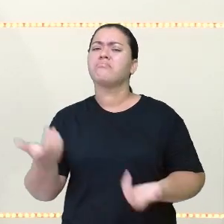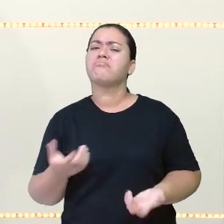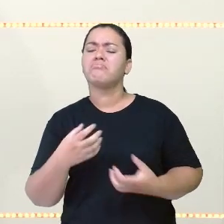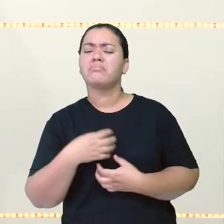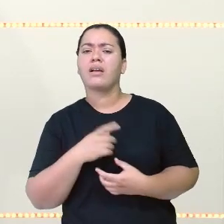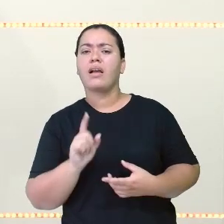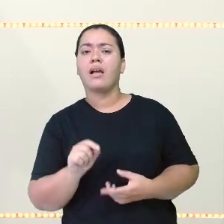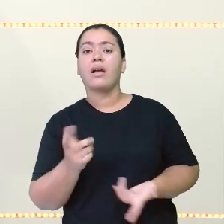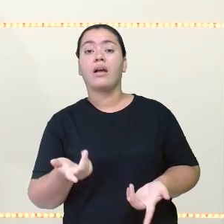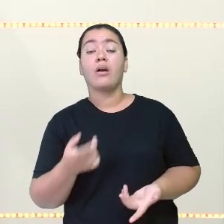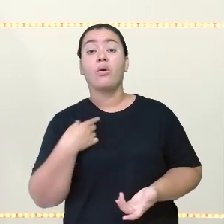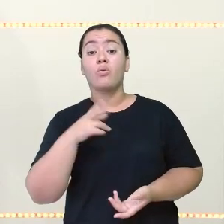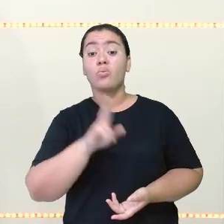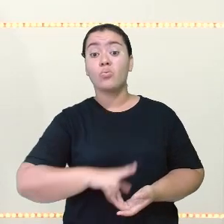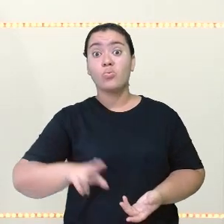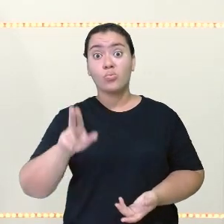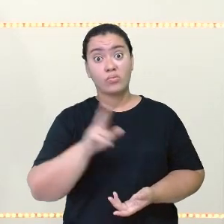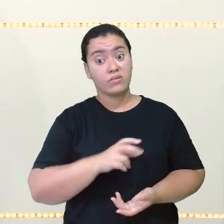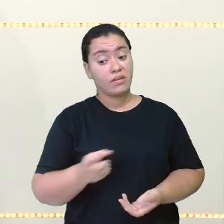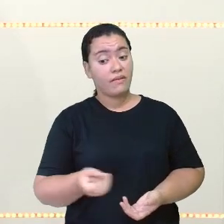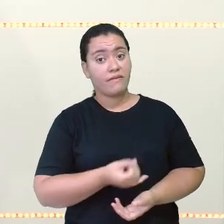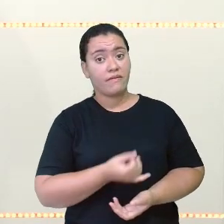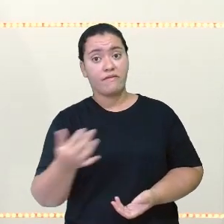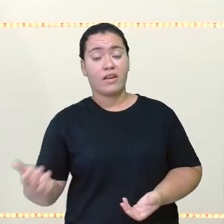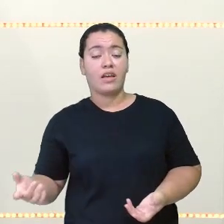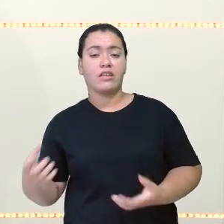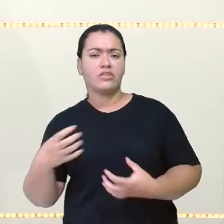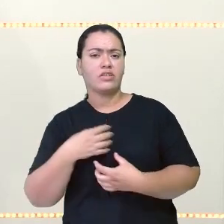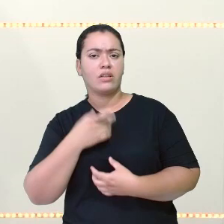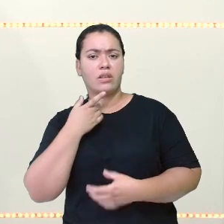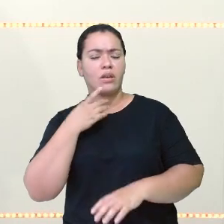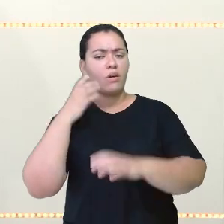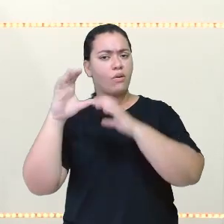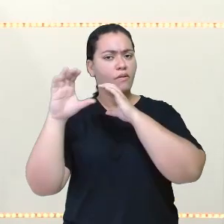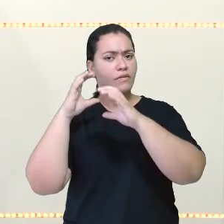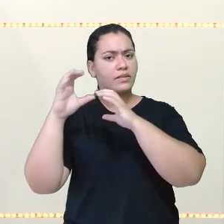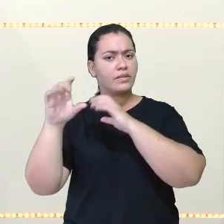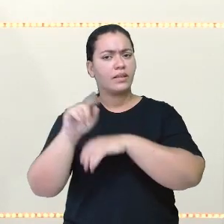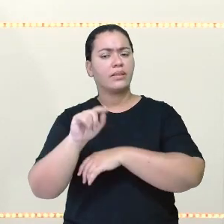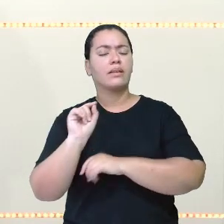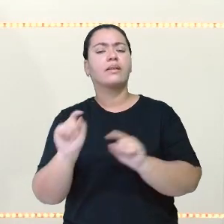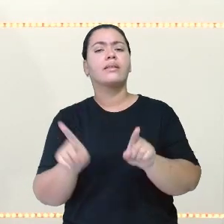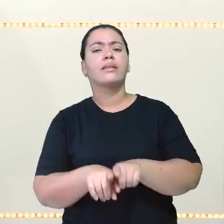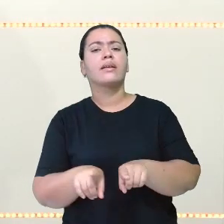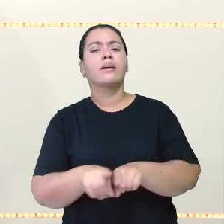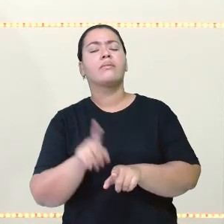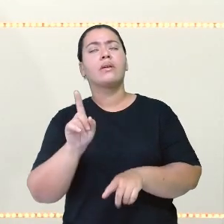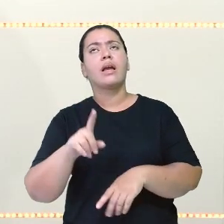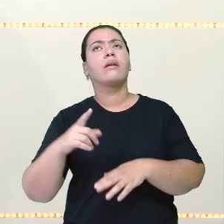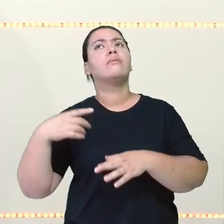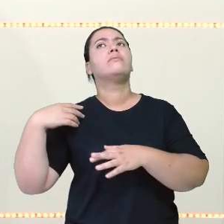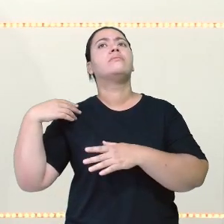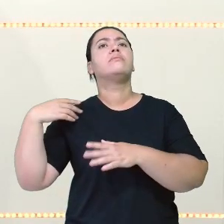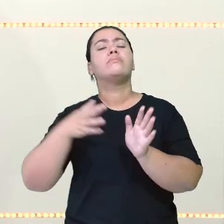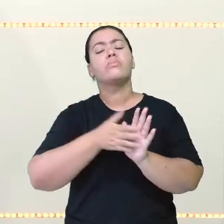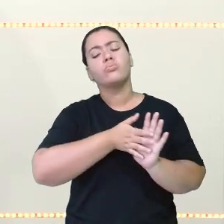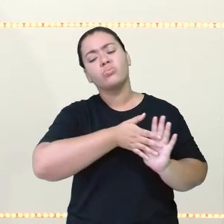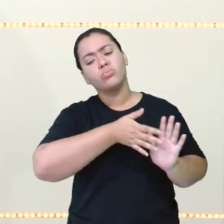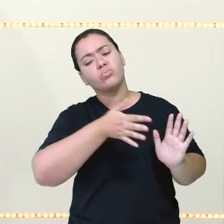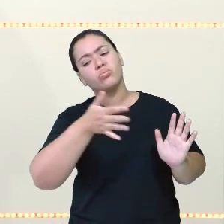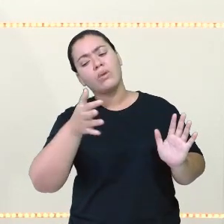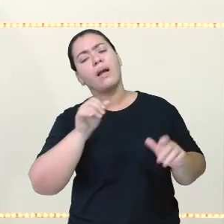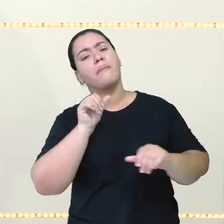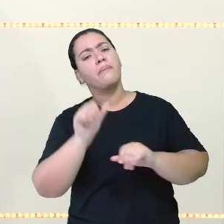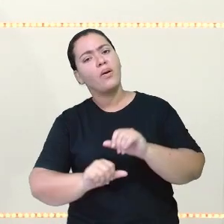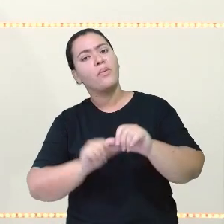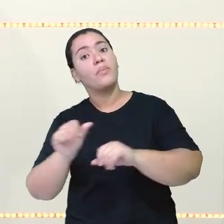pessoas utilizam diversos meios de comunicações, né? E esses meios de comunicações, eles também foram mudando a partir do